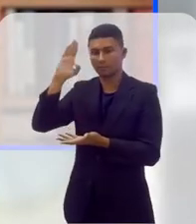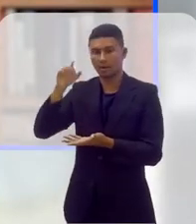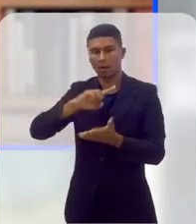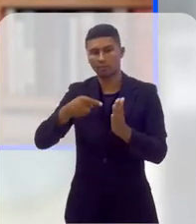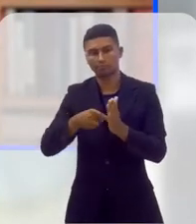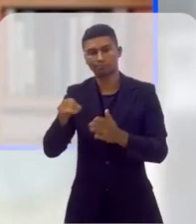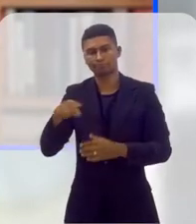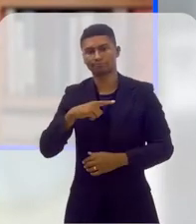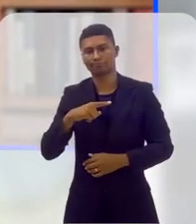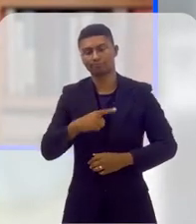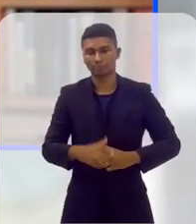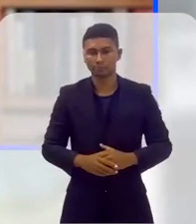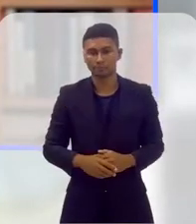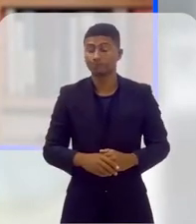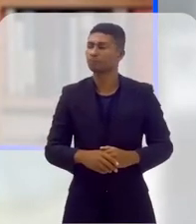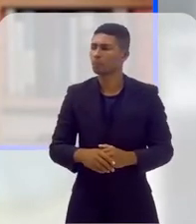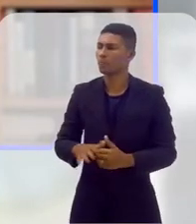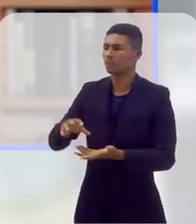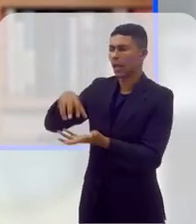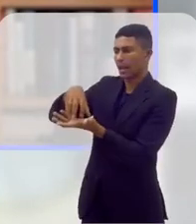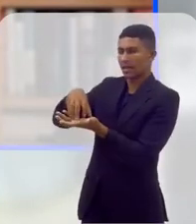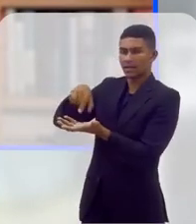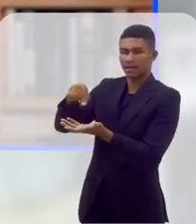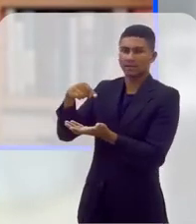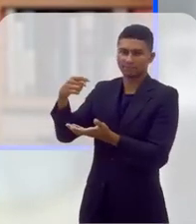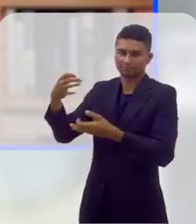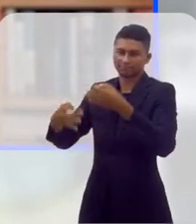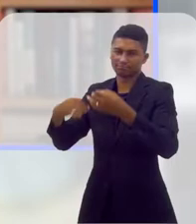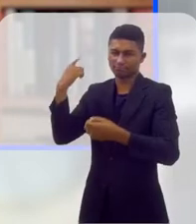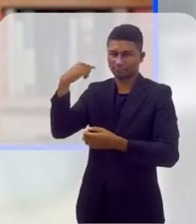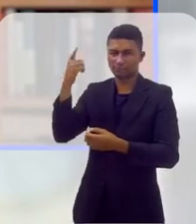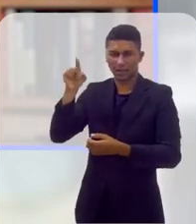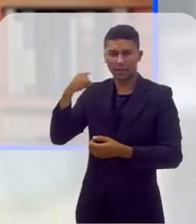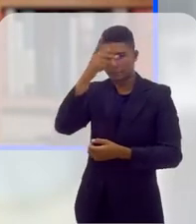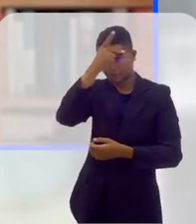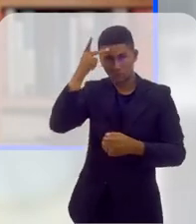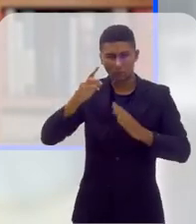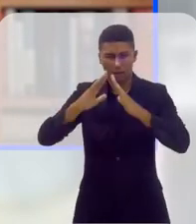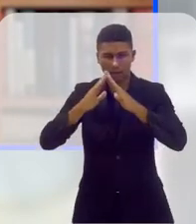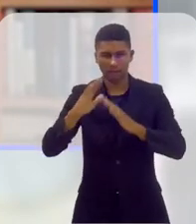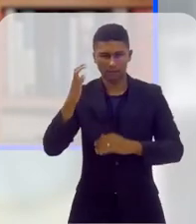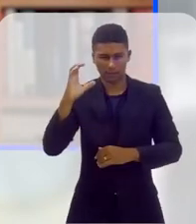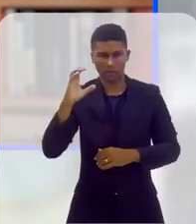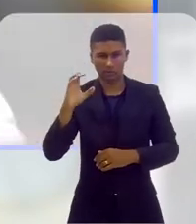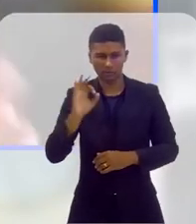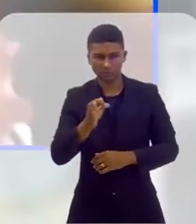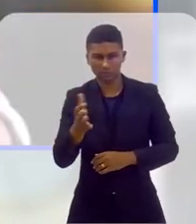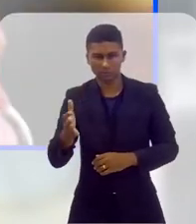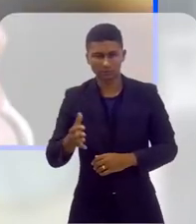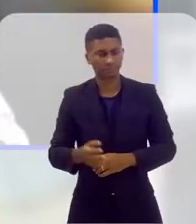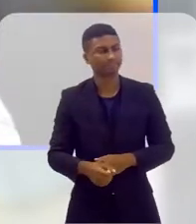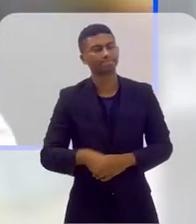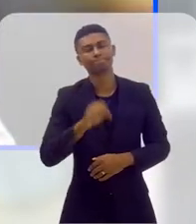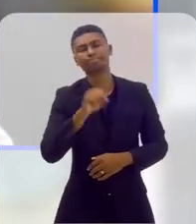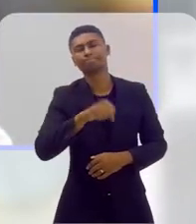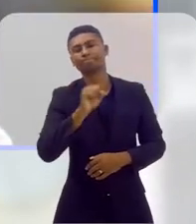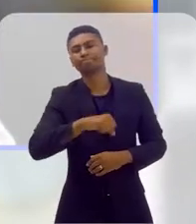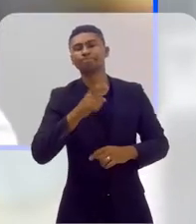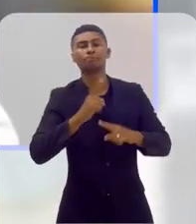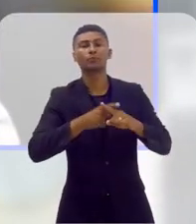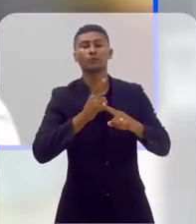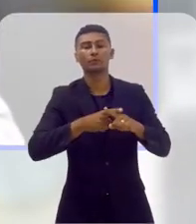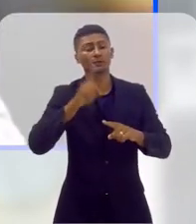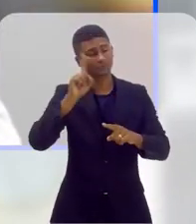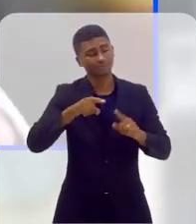Professor, a clínica atende pessoas residentes em Niterói, né? É isso mesmo? Isso, porque aí são regras de